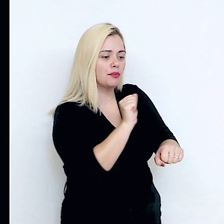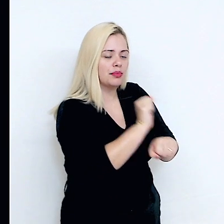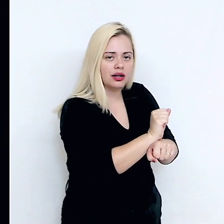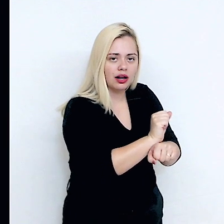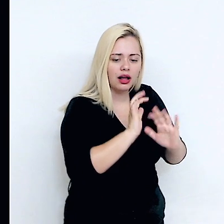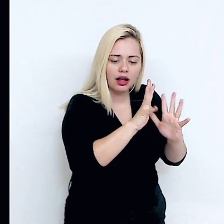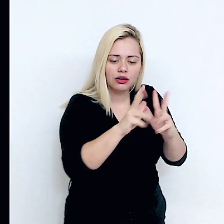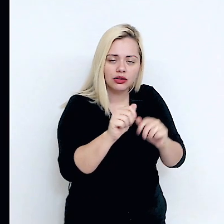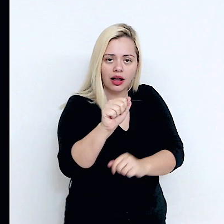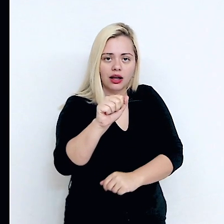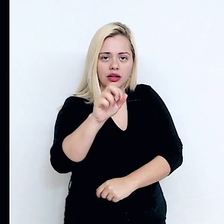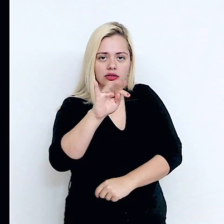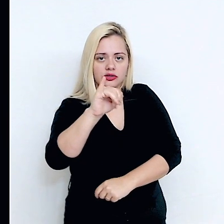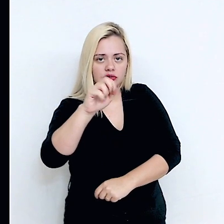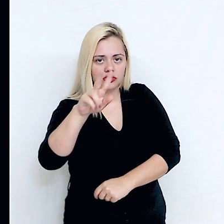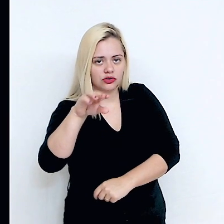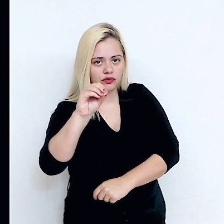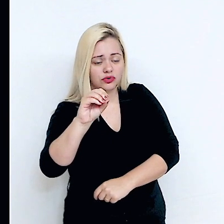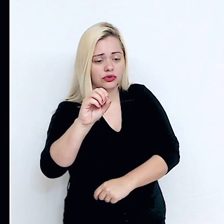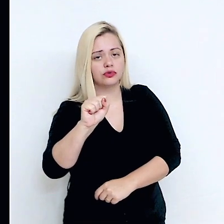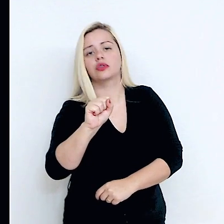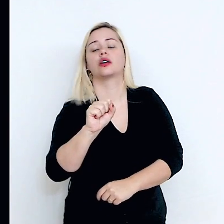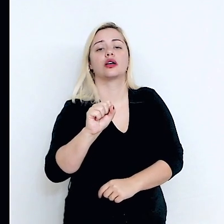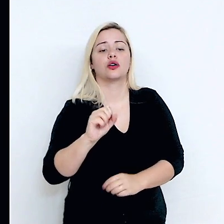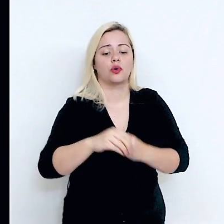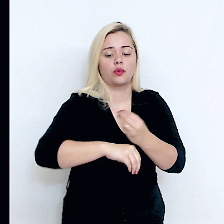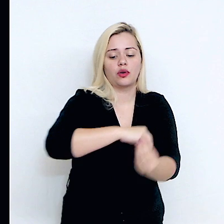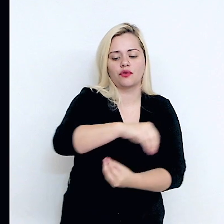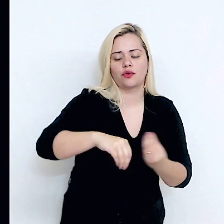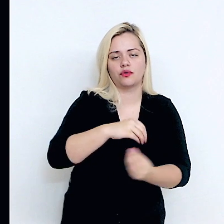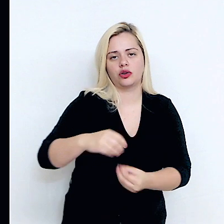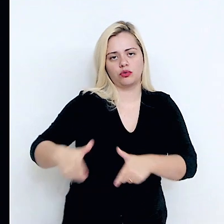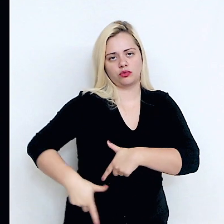ativos de possíveis envolvidos com o terrorismo.